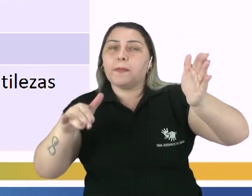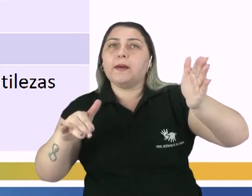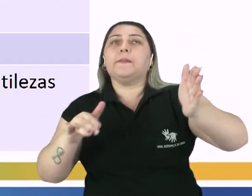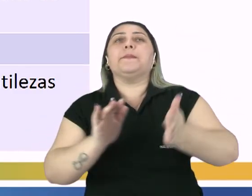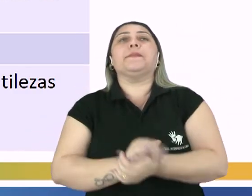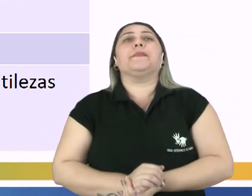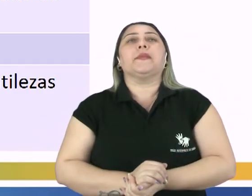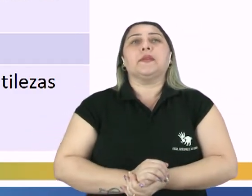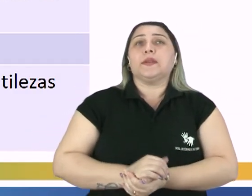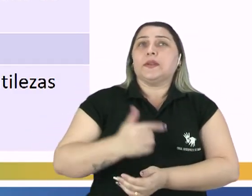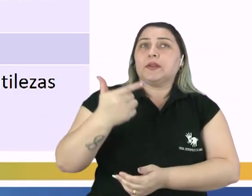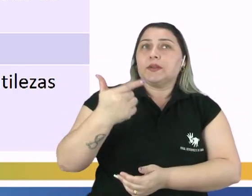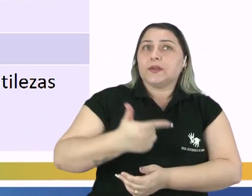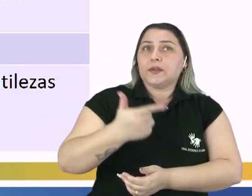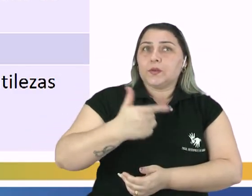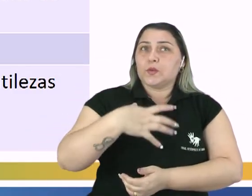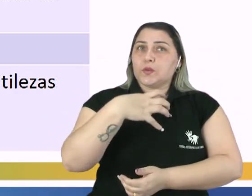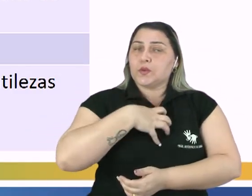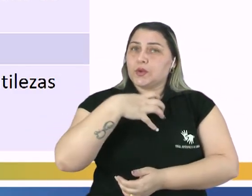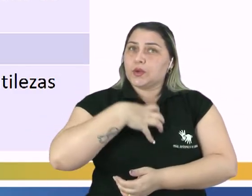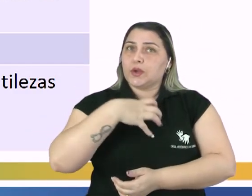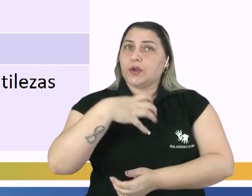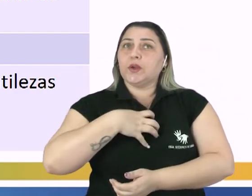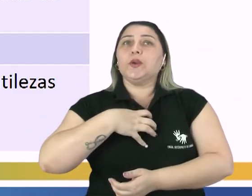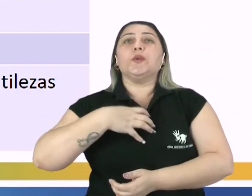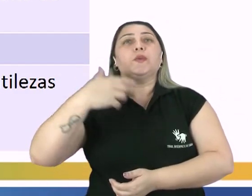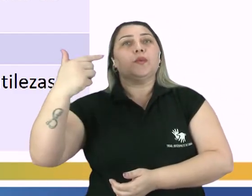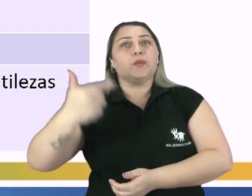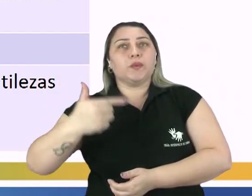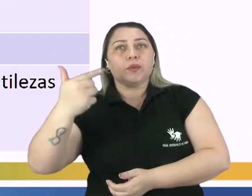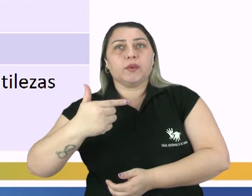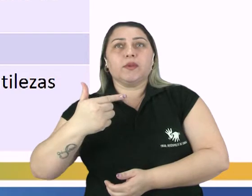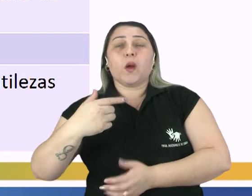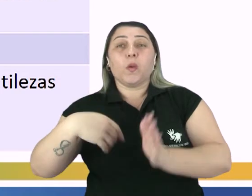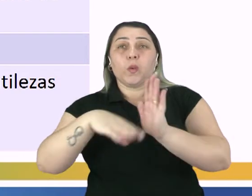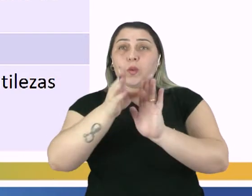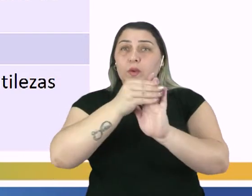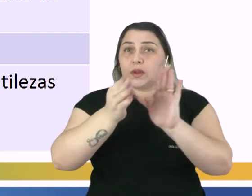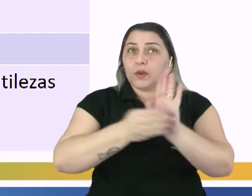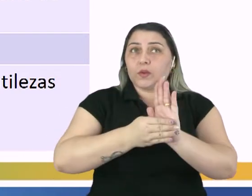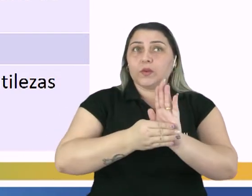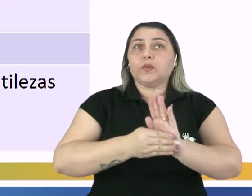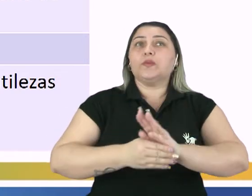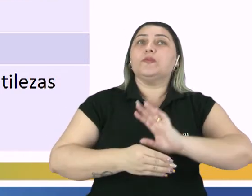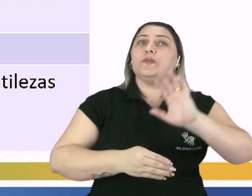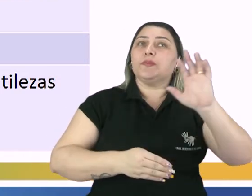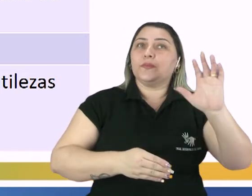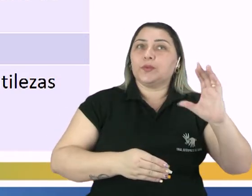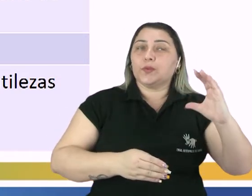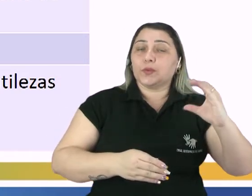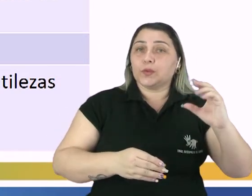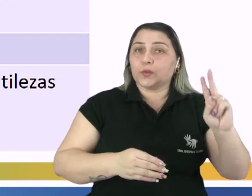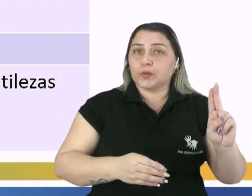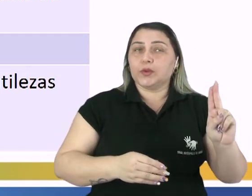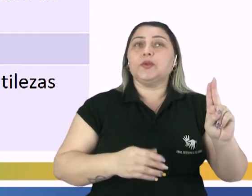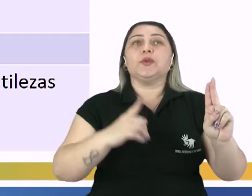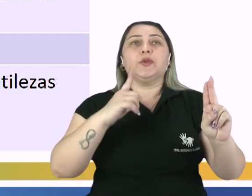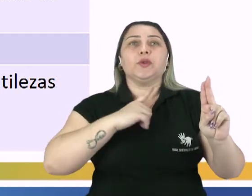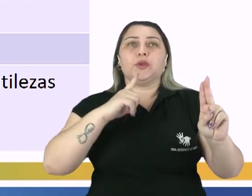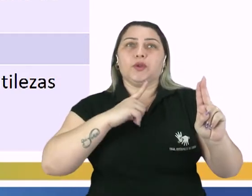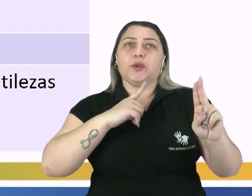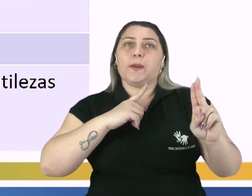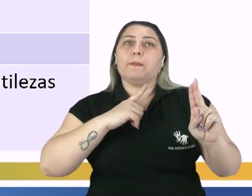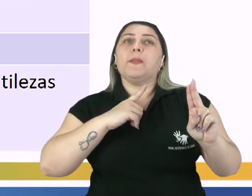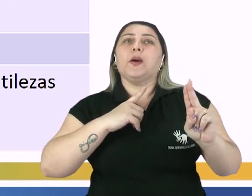Cultismo, mais relacionado à forma. O conceptismo, está mais relacionado ao conteúdo. Cultismo, tinha uma